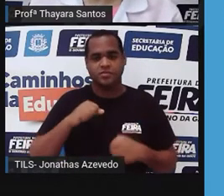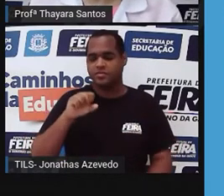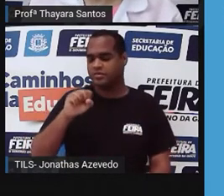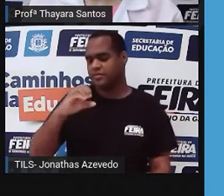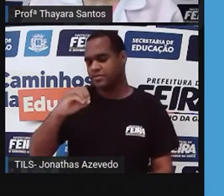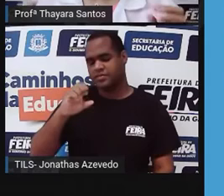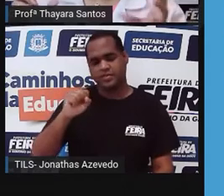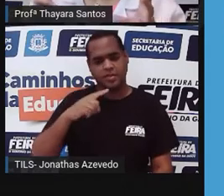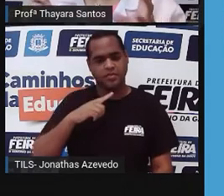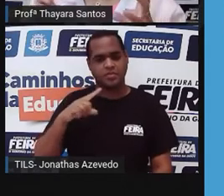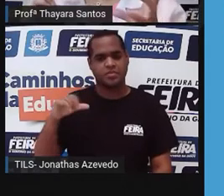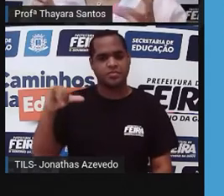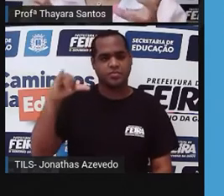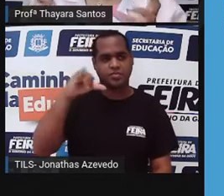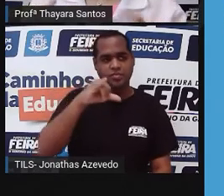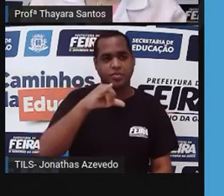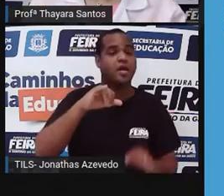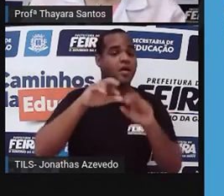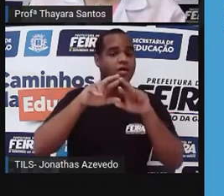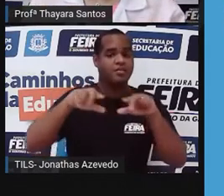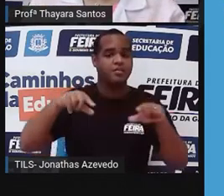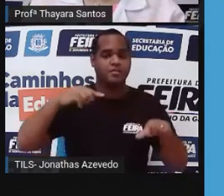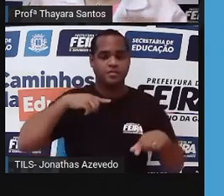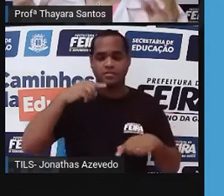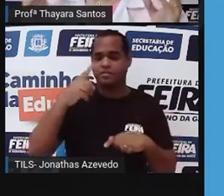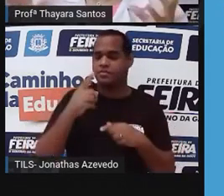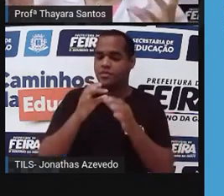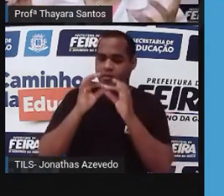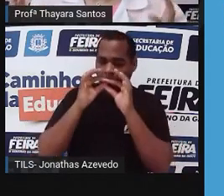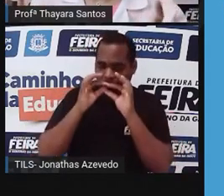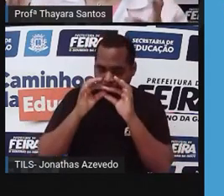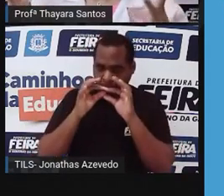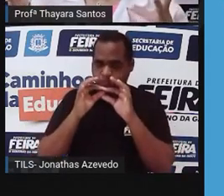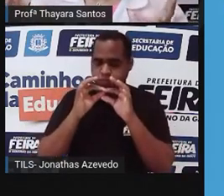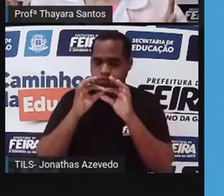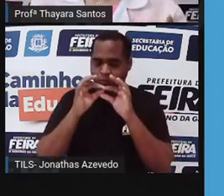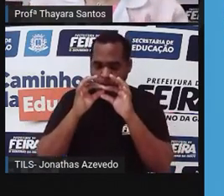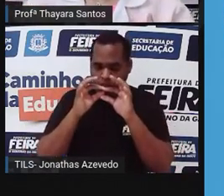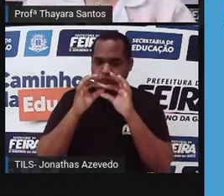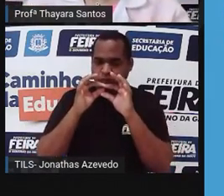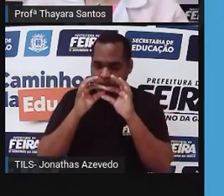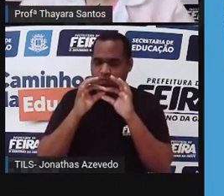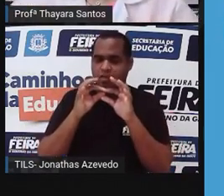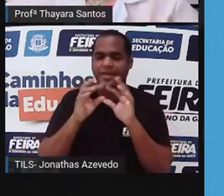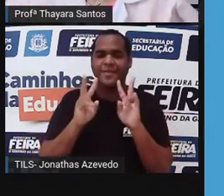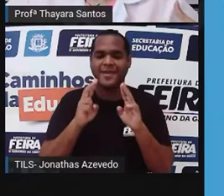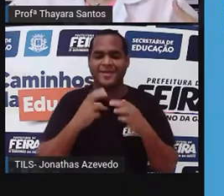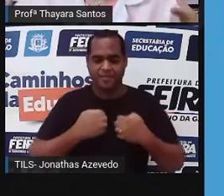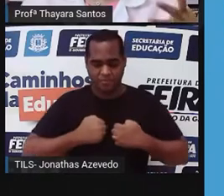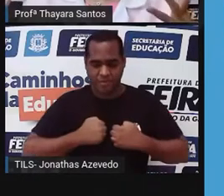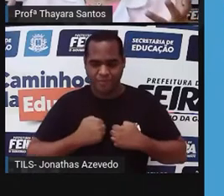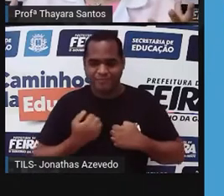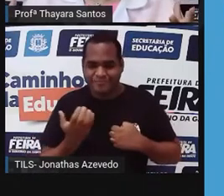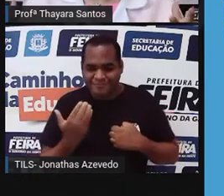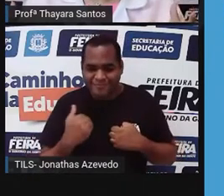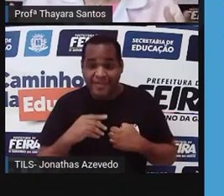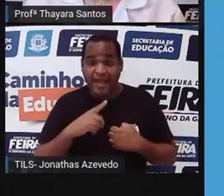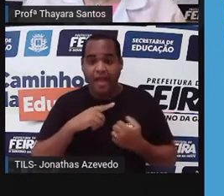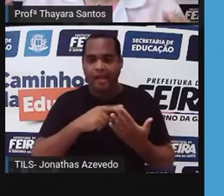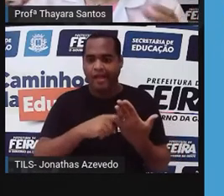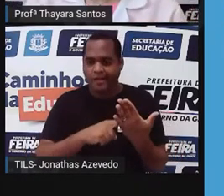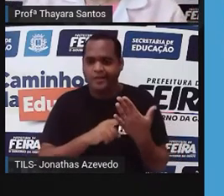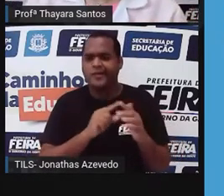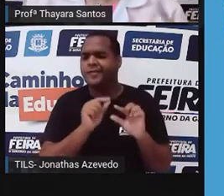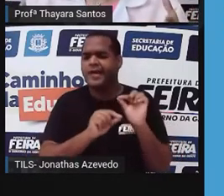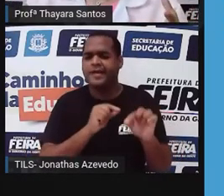um monte de bexigas mesmo, de aniversário, no pulmão, justamente para ajudar elas a voar.